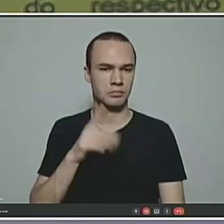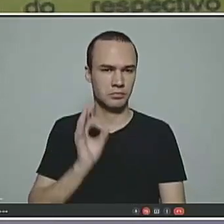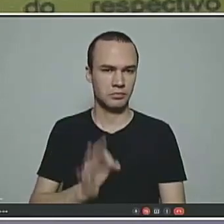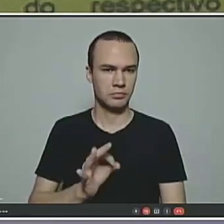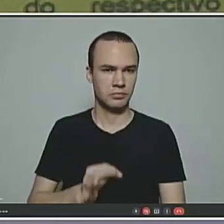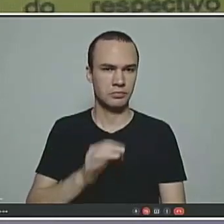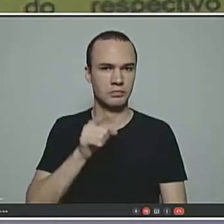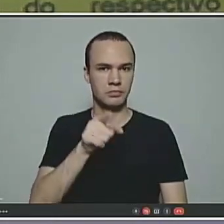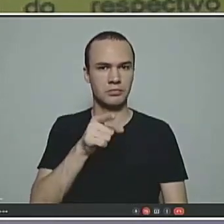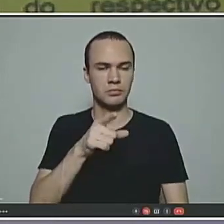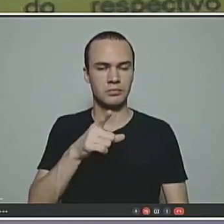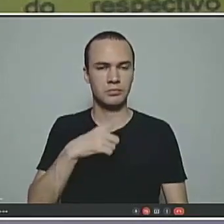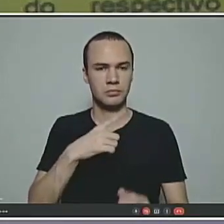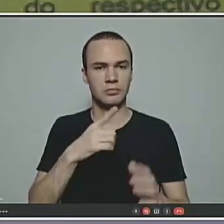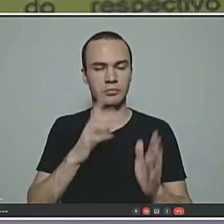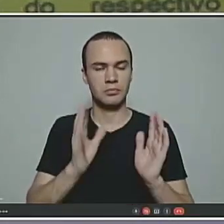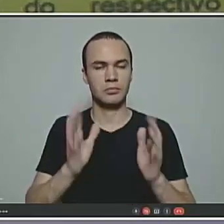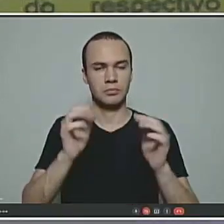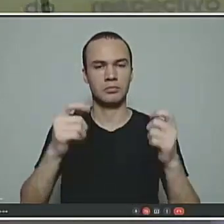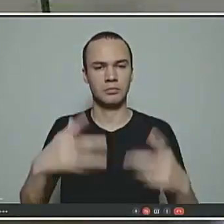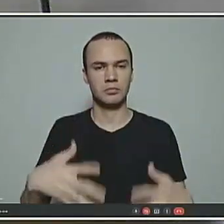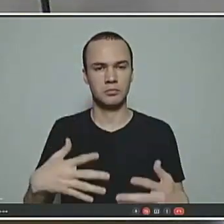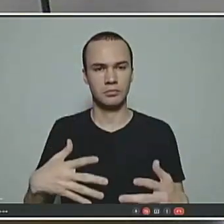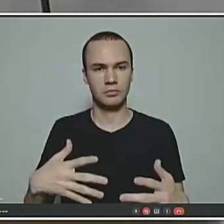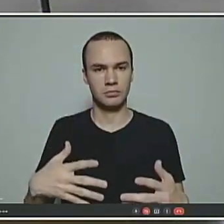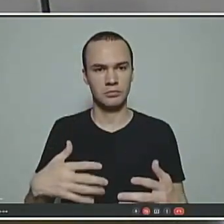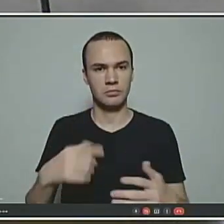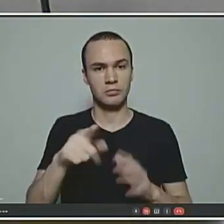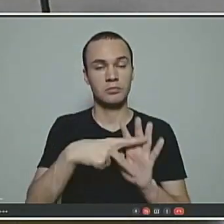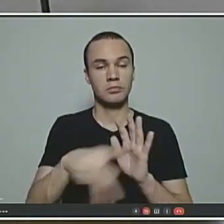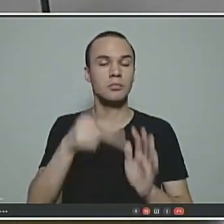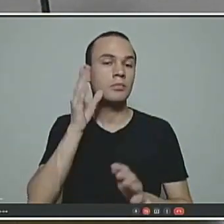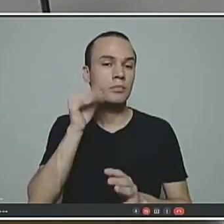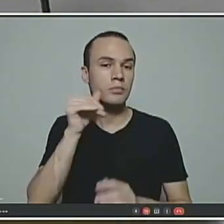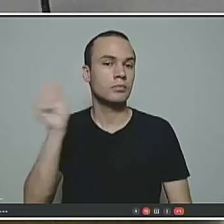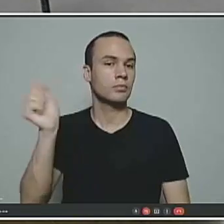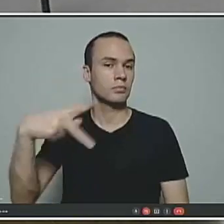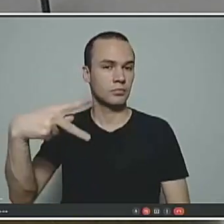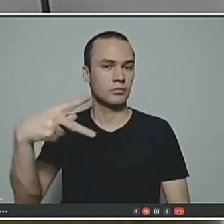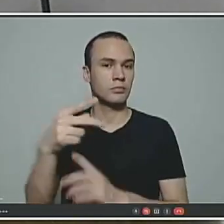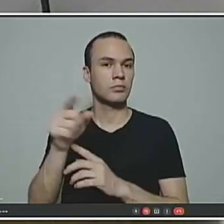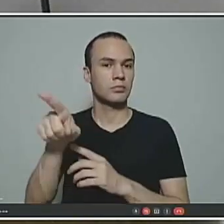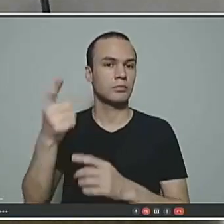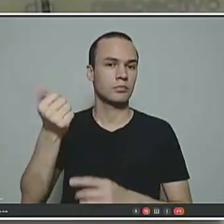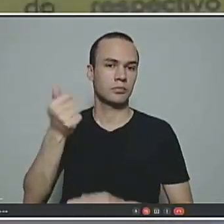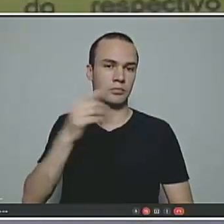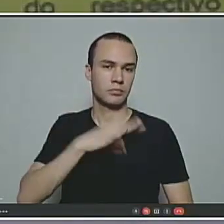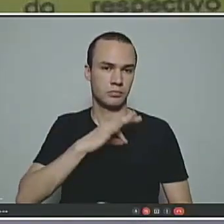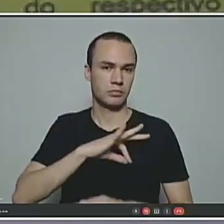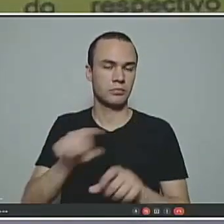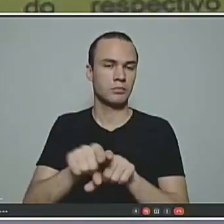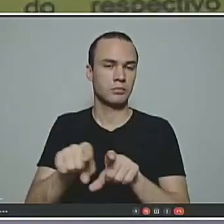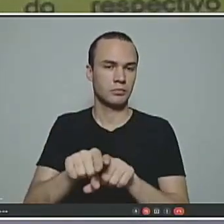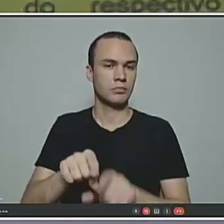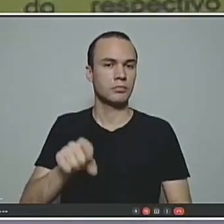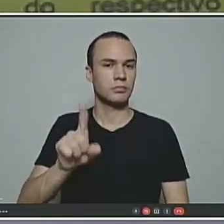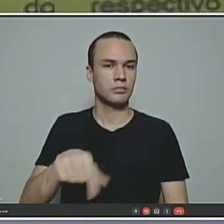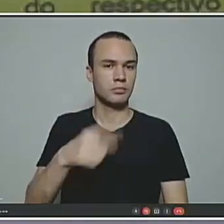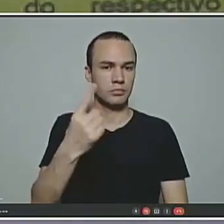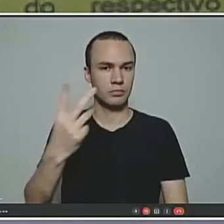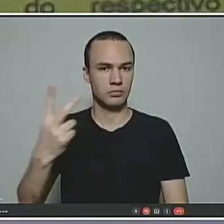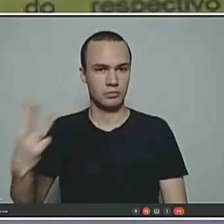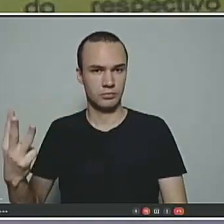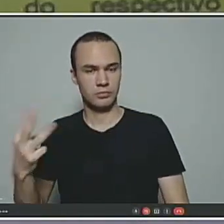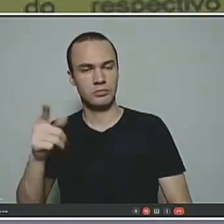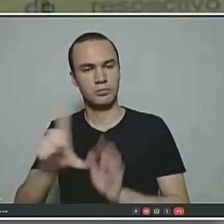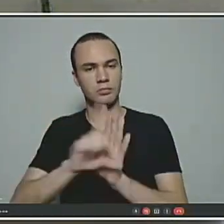mediante contribuição do respectivo ente federativo, dos servidores, dos aposentados, dos pensionistas. Lembram que eu li 1, 2 e 3 da